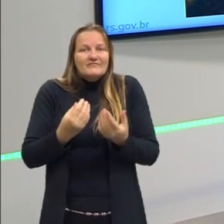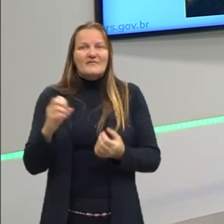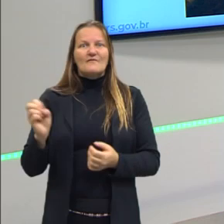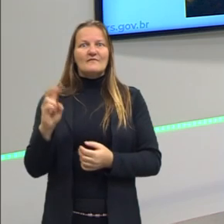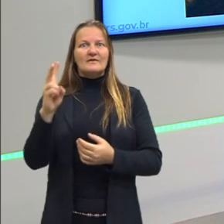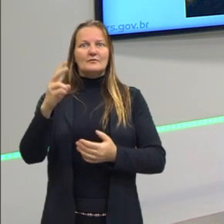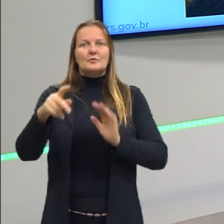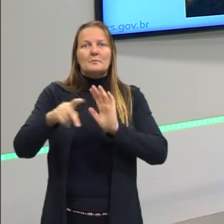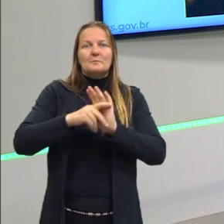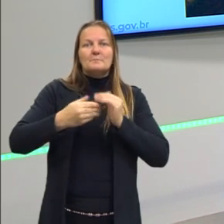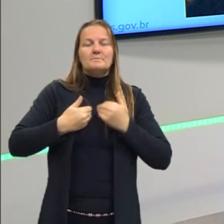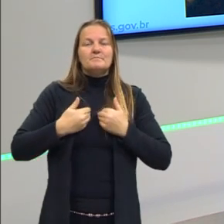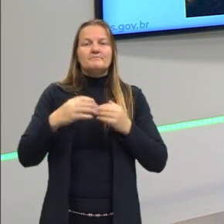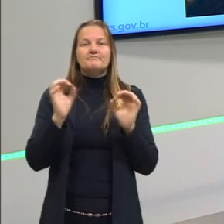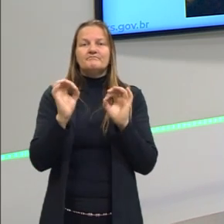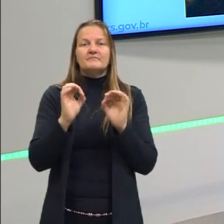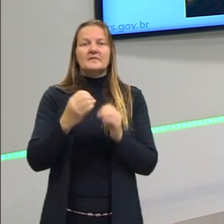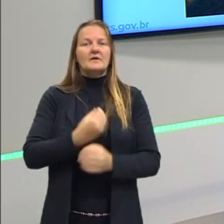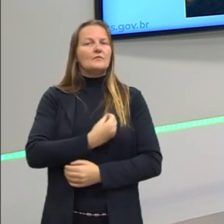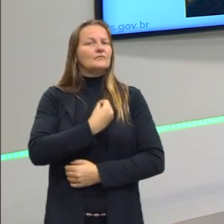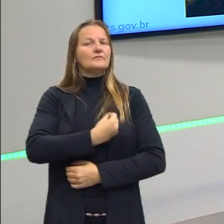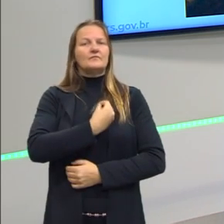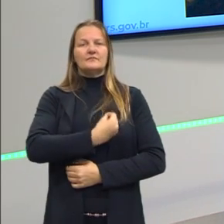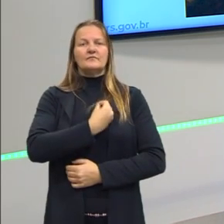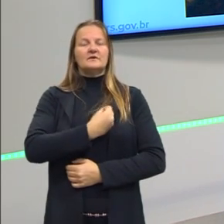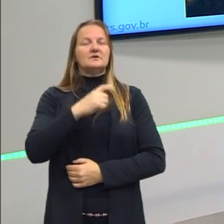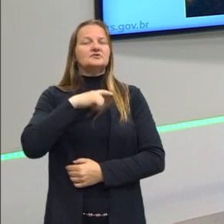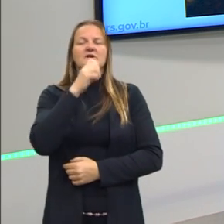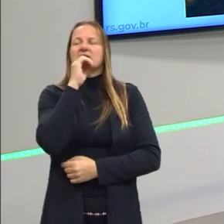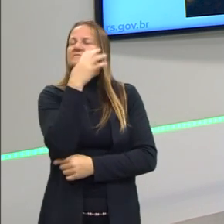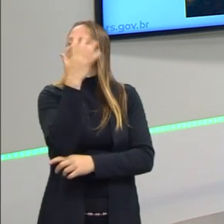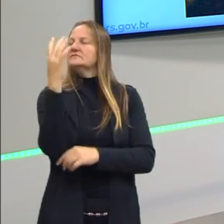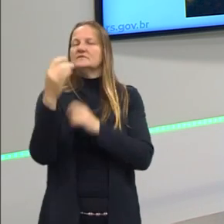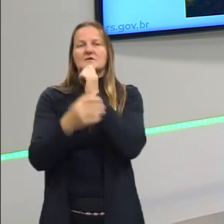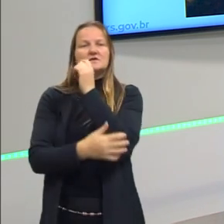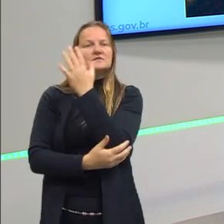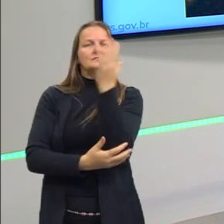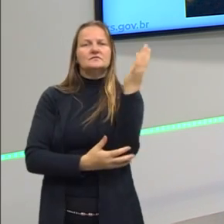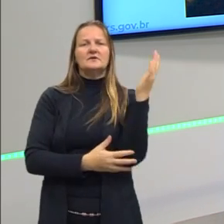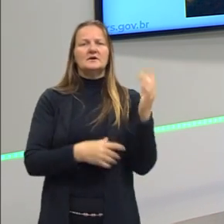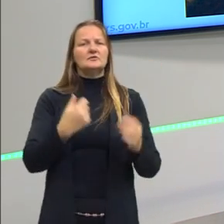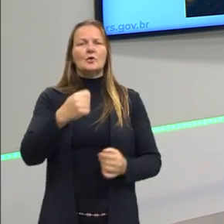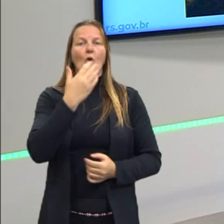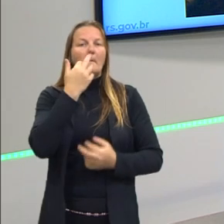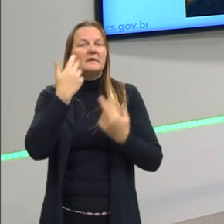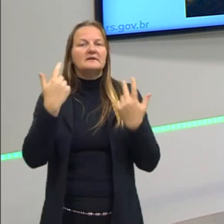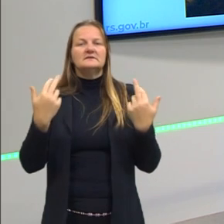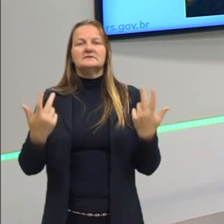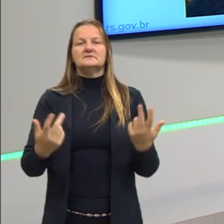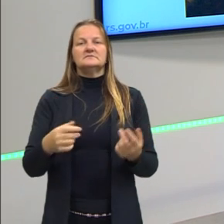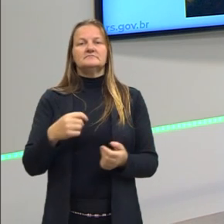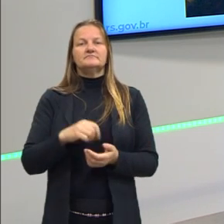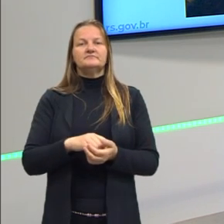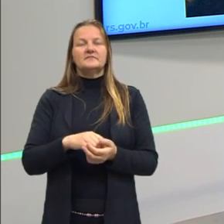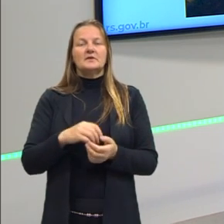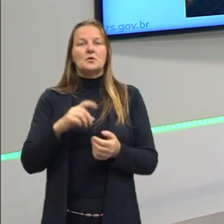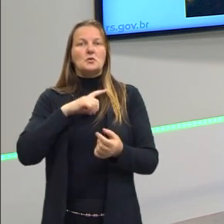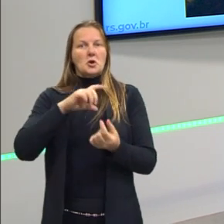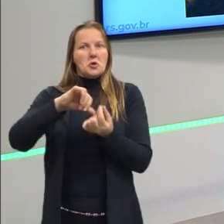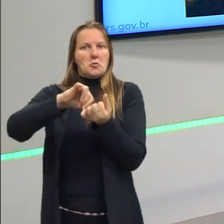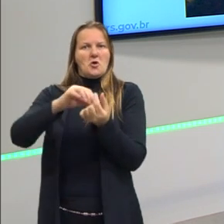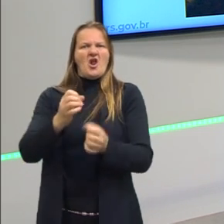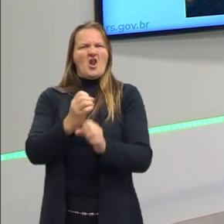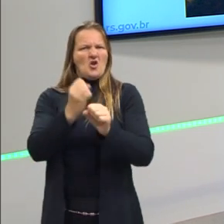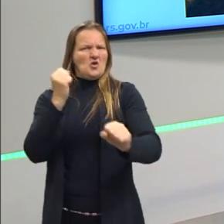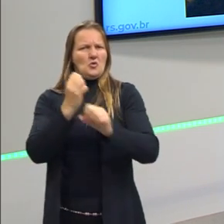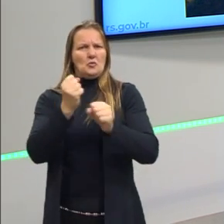Eles tinham o que eles precisavam viver, eles tinham na natureza, eles plantavam aquilo que era necessário, eles não plantavam para ter lucro,